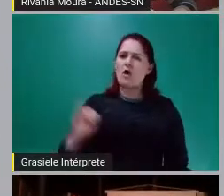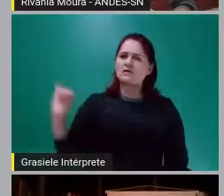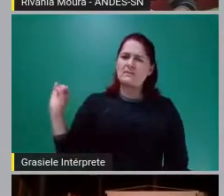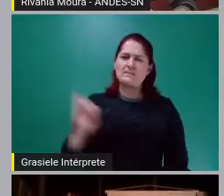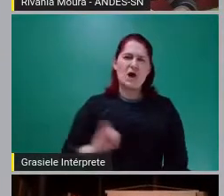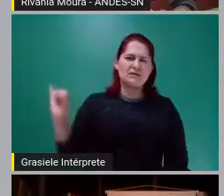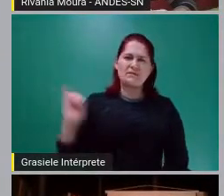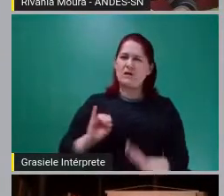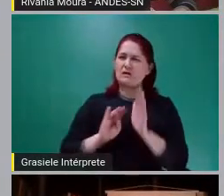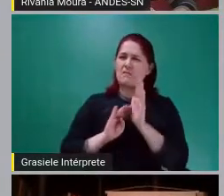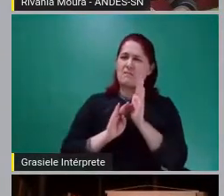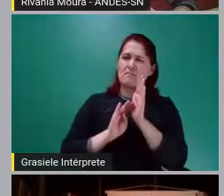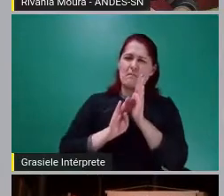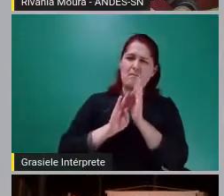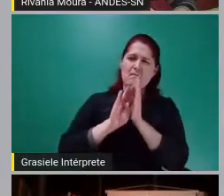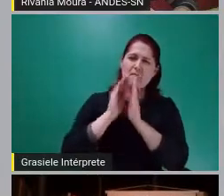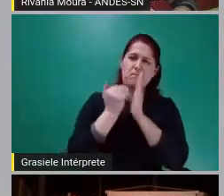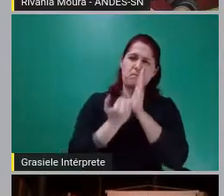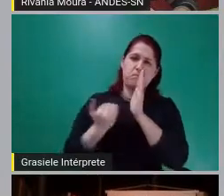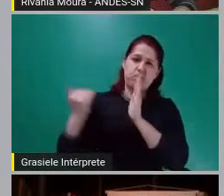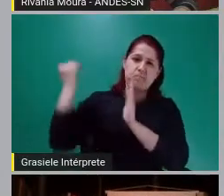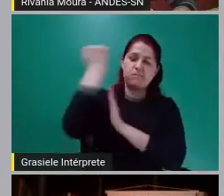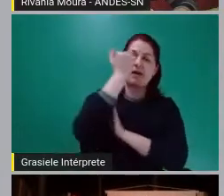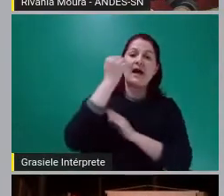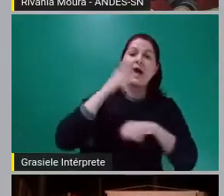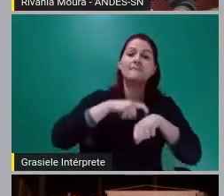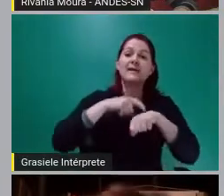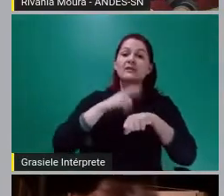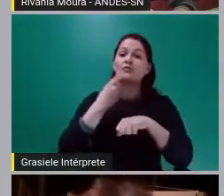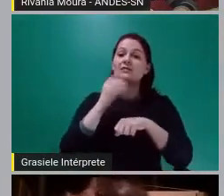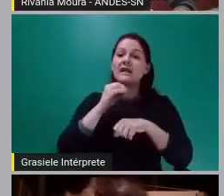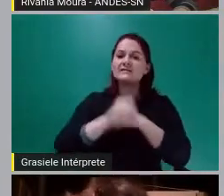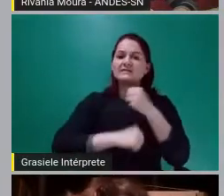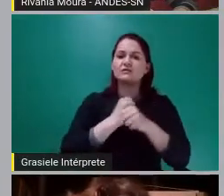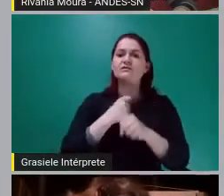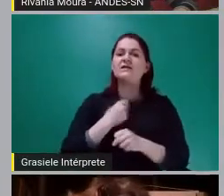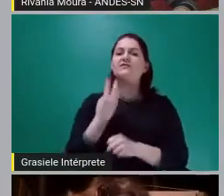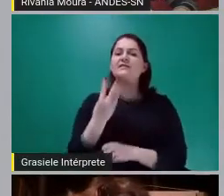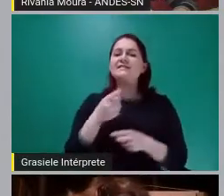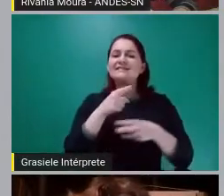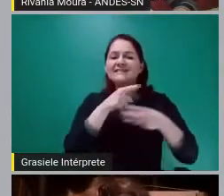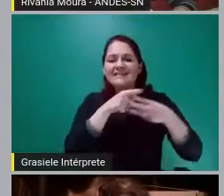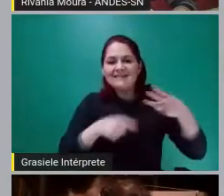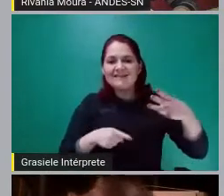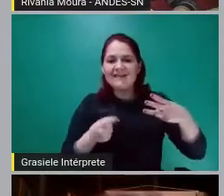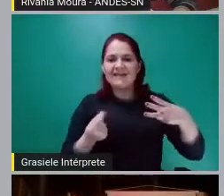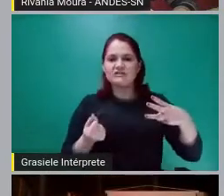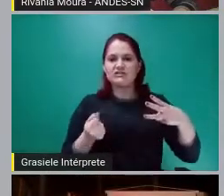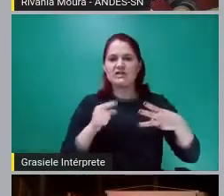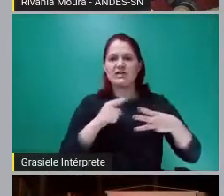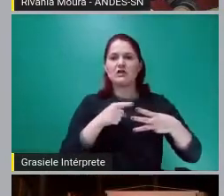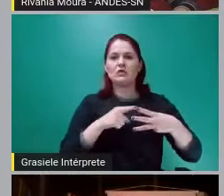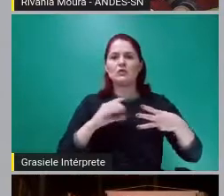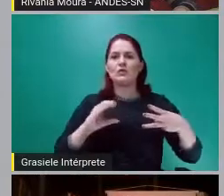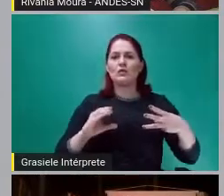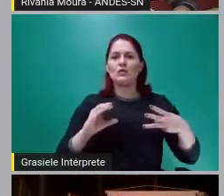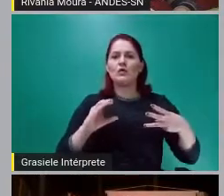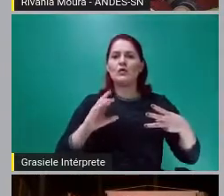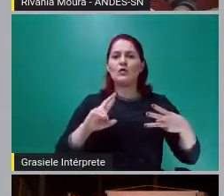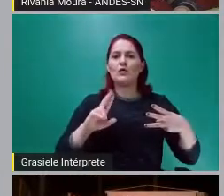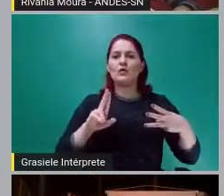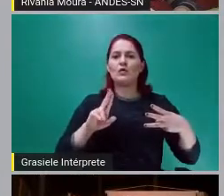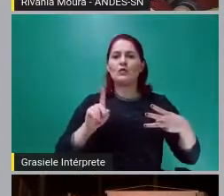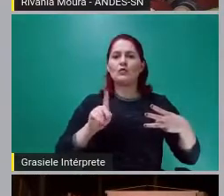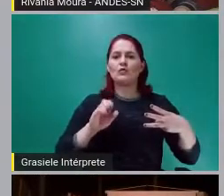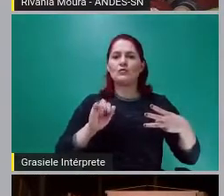memória, pelo menos três moedas. O cruzeiro, o cruzado, depois tinha o cruzado novo, enfim, o Brasil